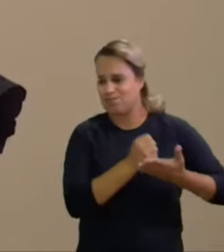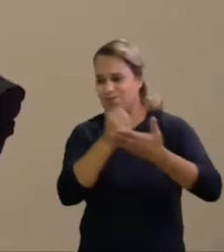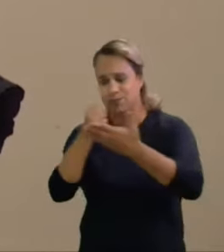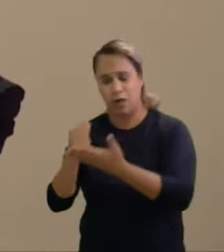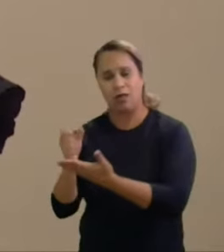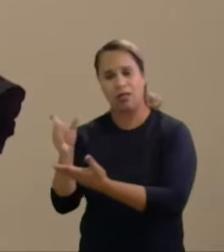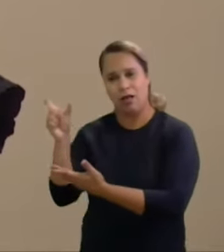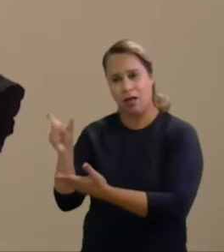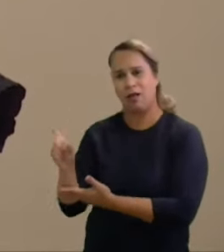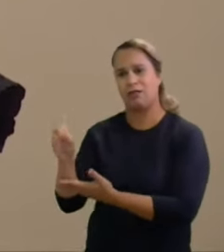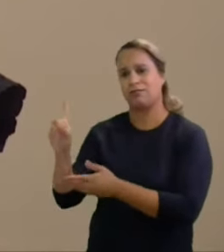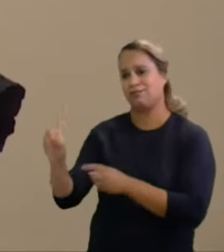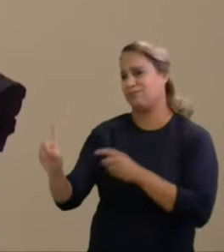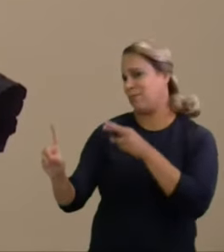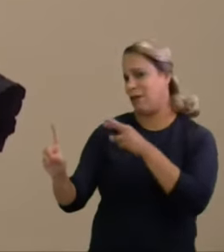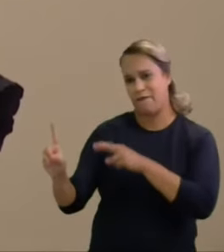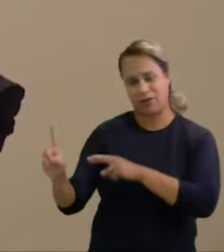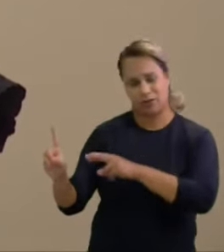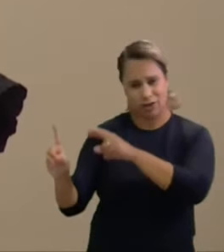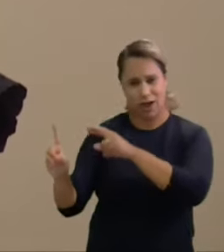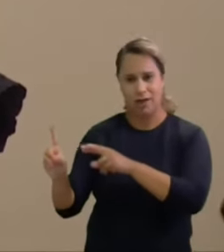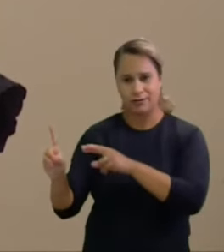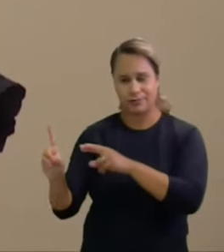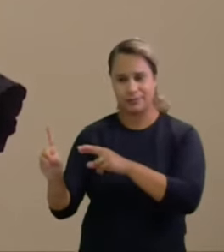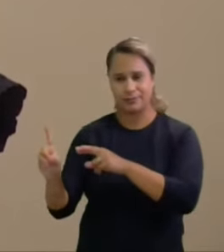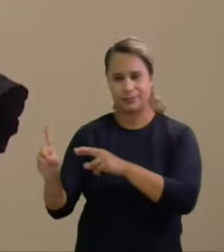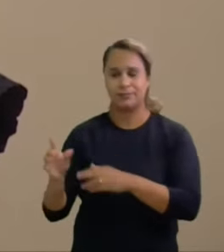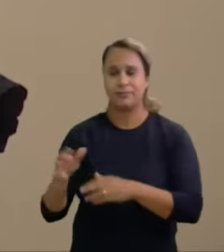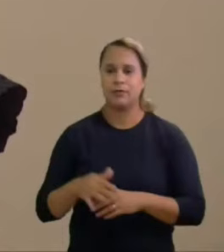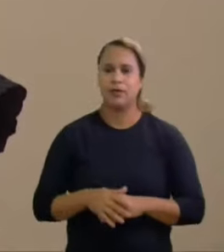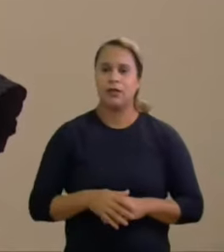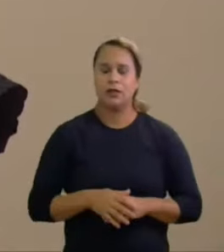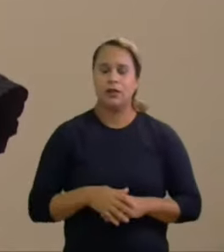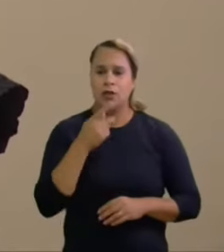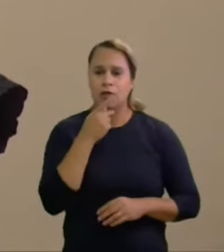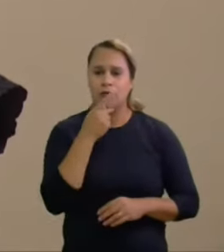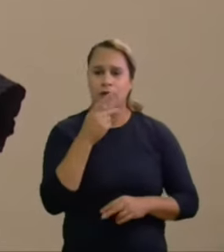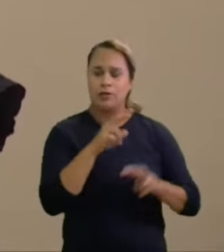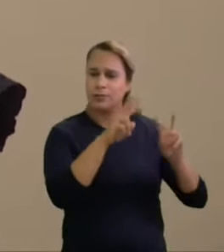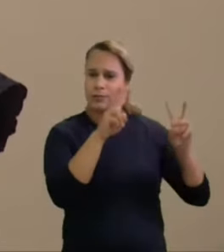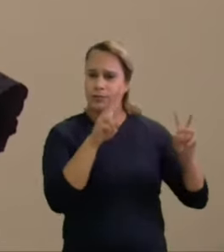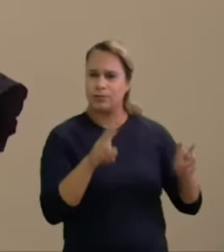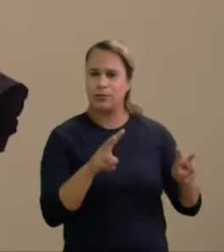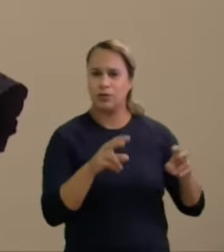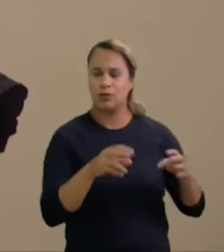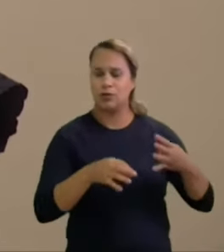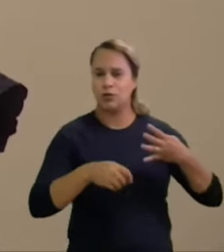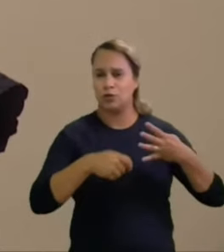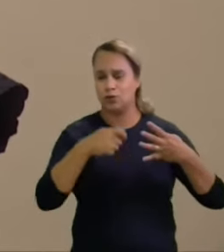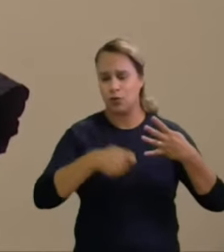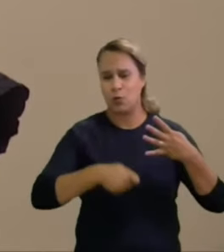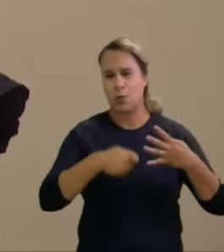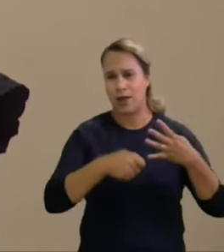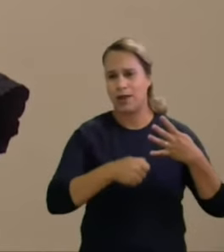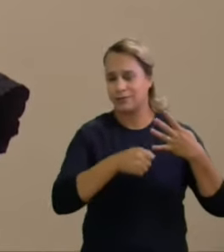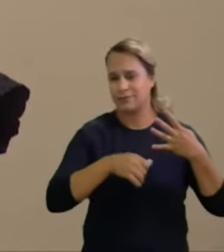Moro e aqui eu cito uma jurisprudência do TSE no sentido de que imprescindível para a configuração do